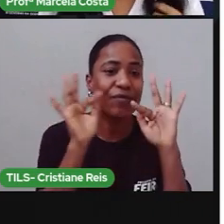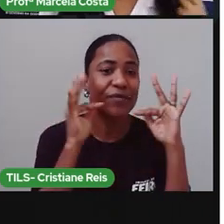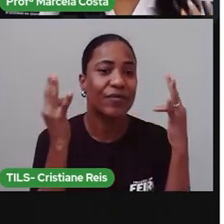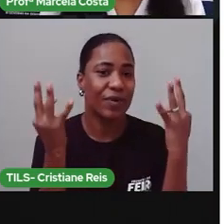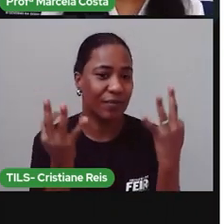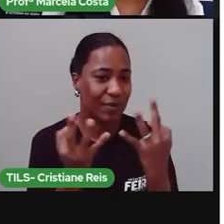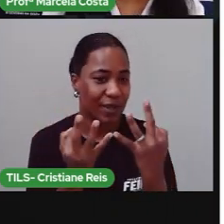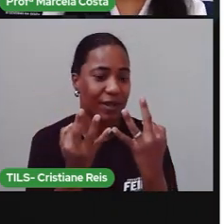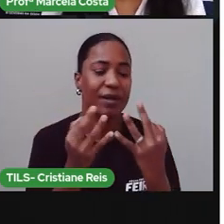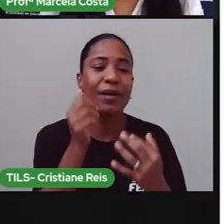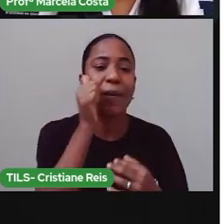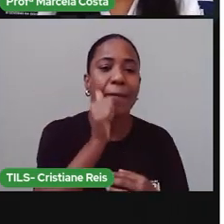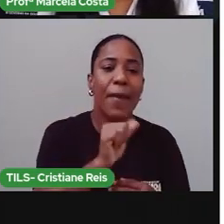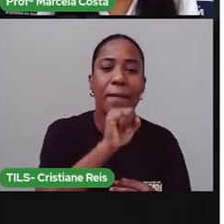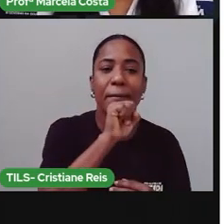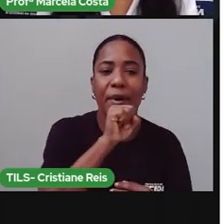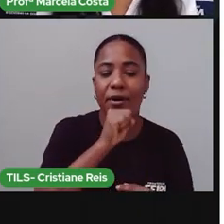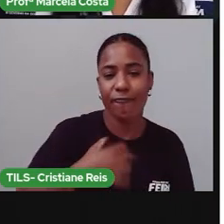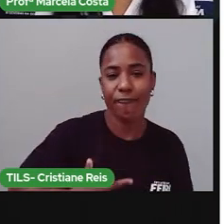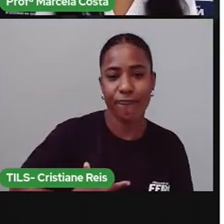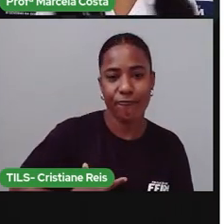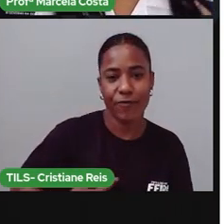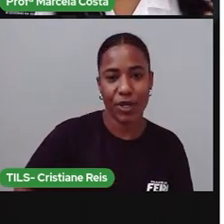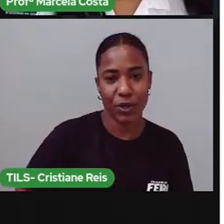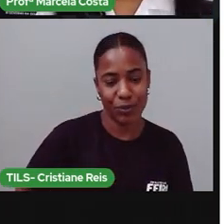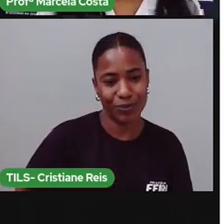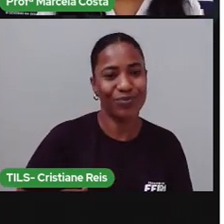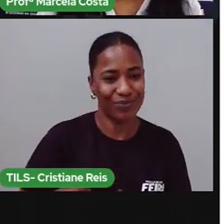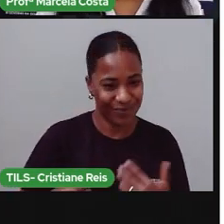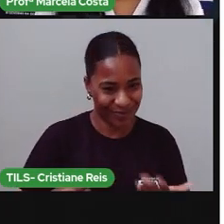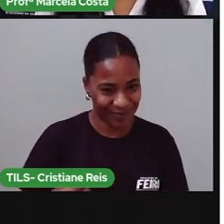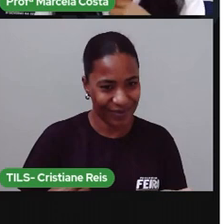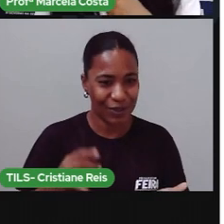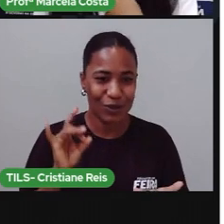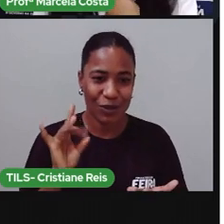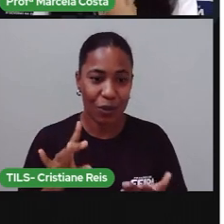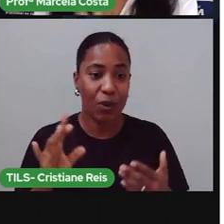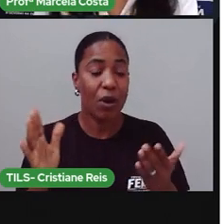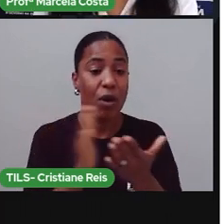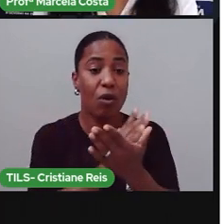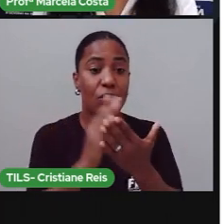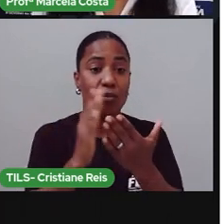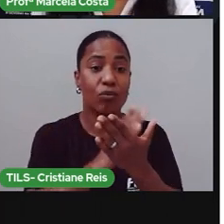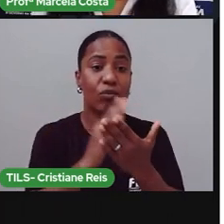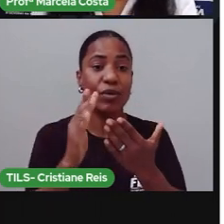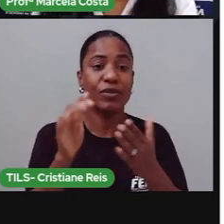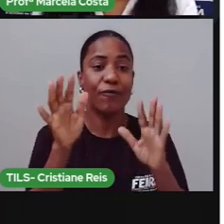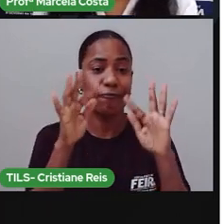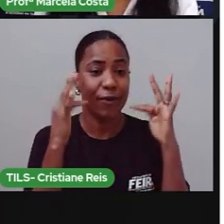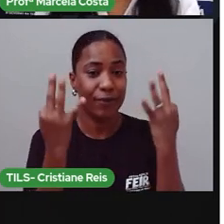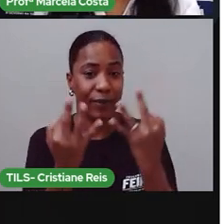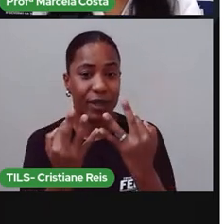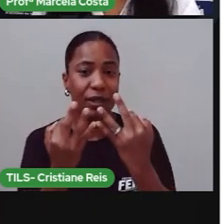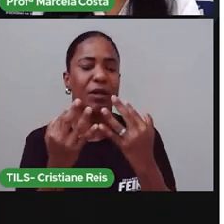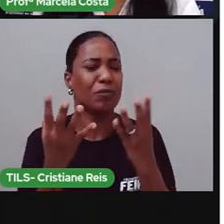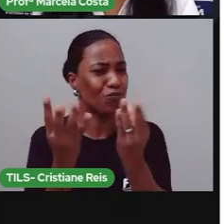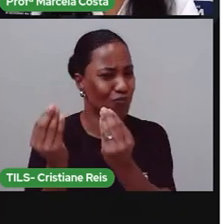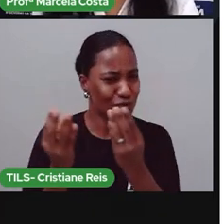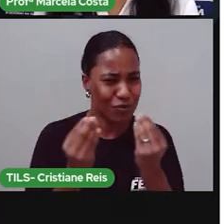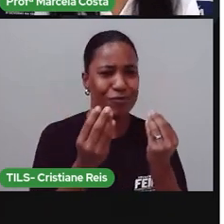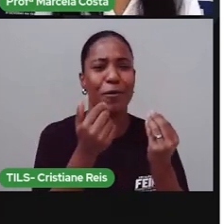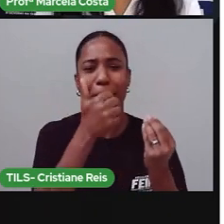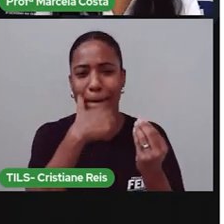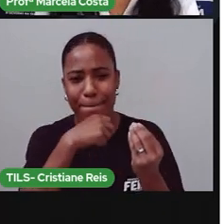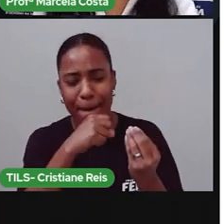né, só a mãe com seus filhos. Tem famílias que são grandes, que tem, né, moram juntos ali a mãe, o